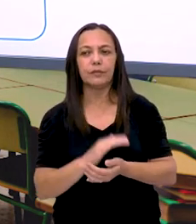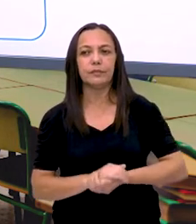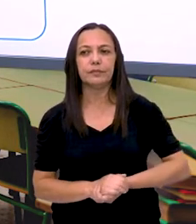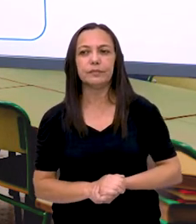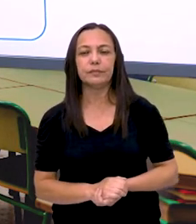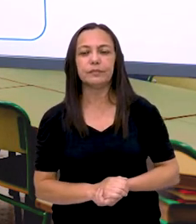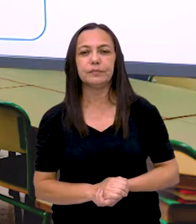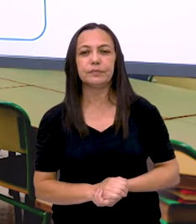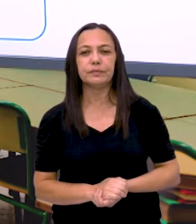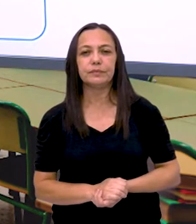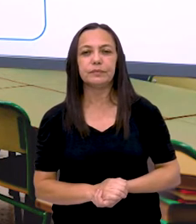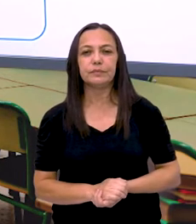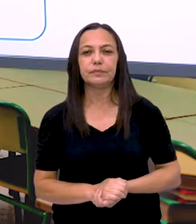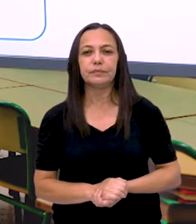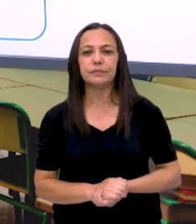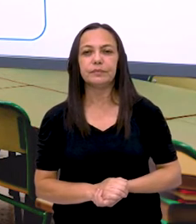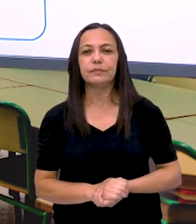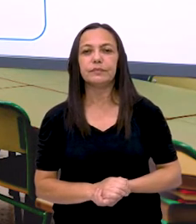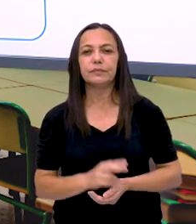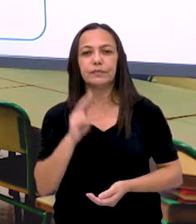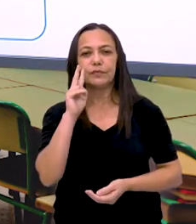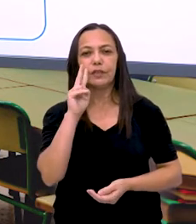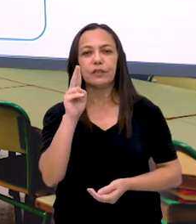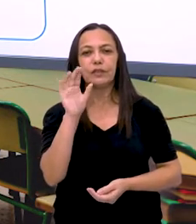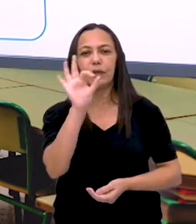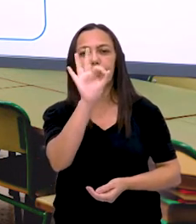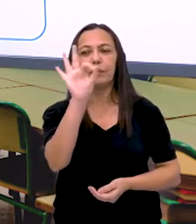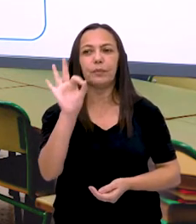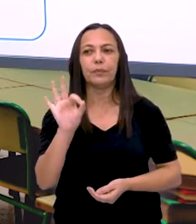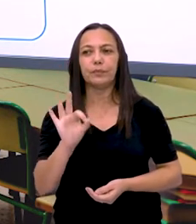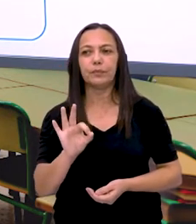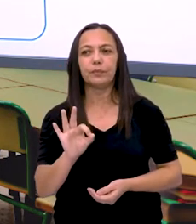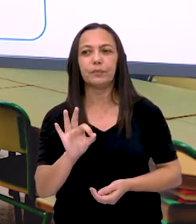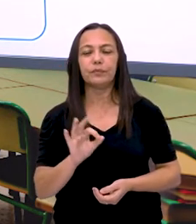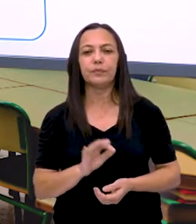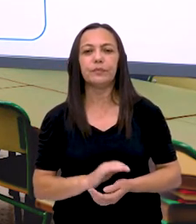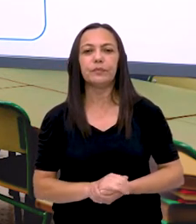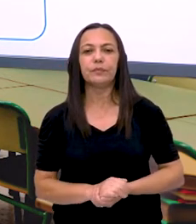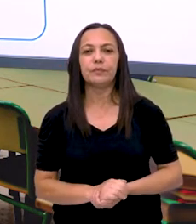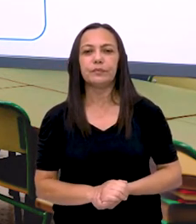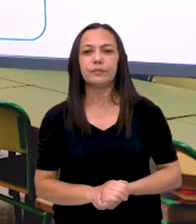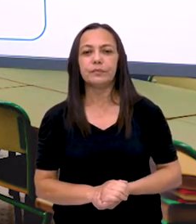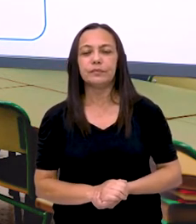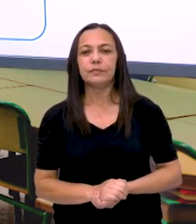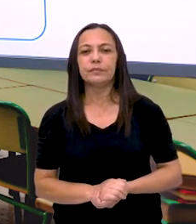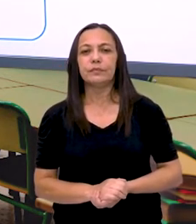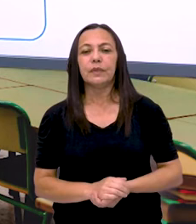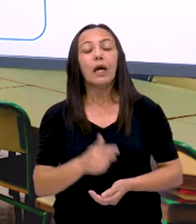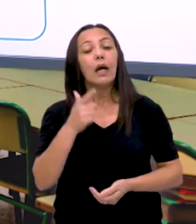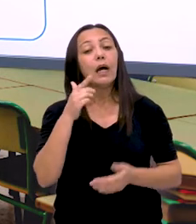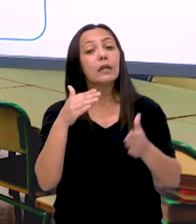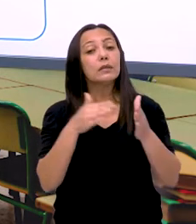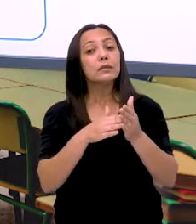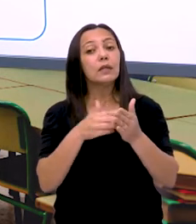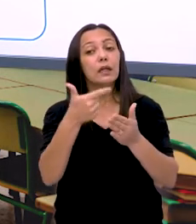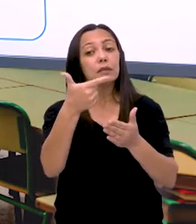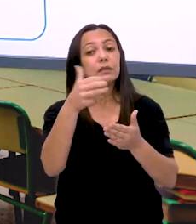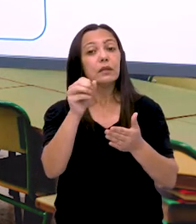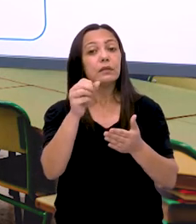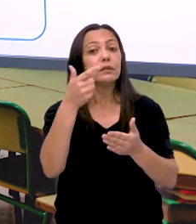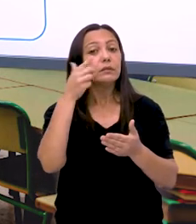Vamos ver. Olha as moedinhas aparecendo. Até chegar o valor dos dez reais.